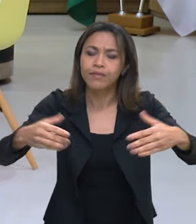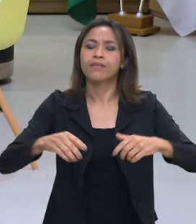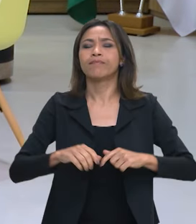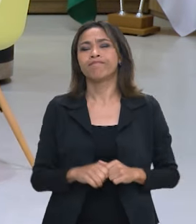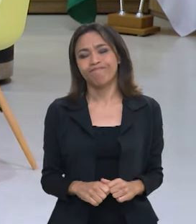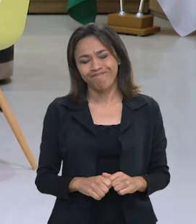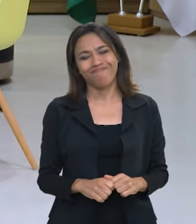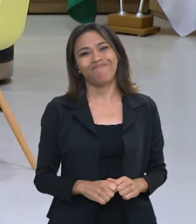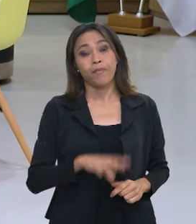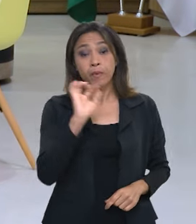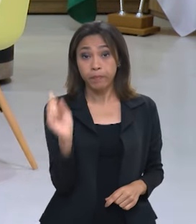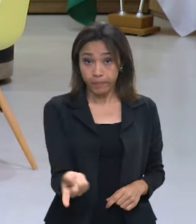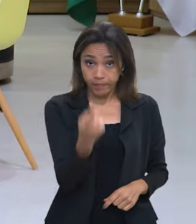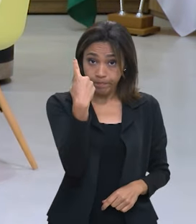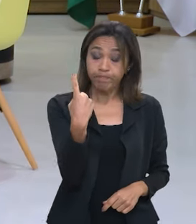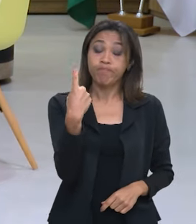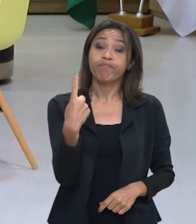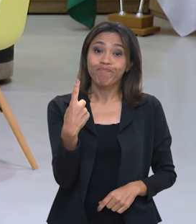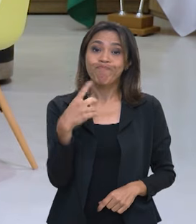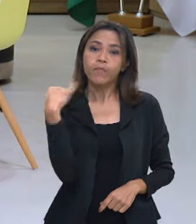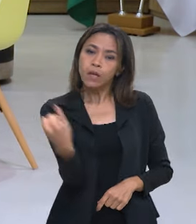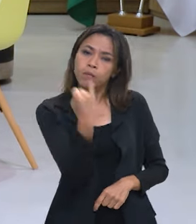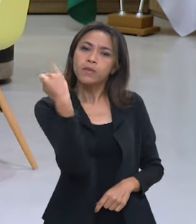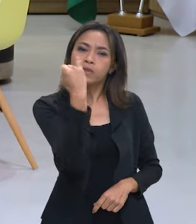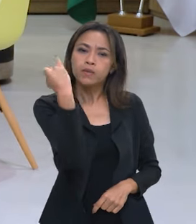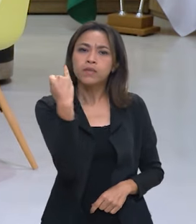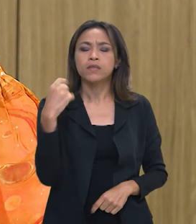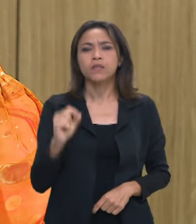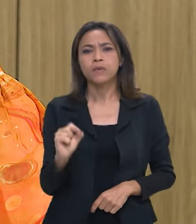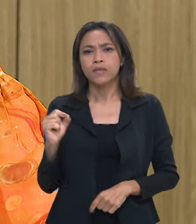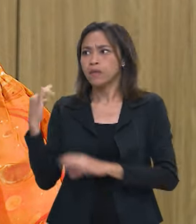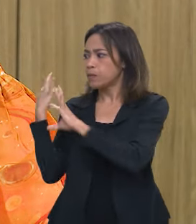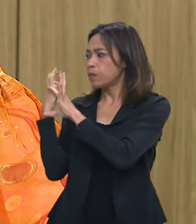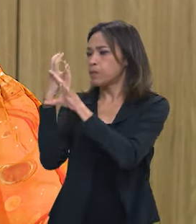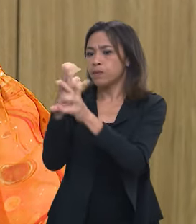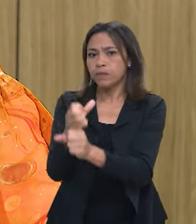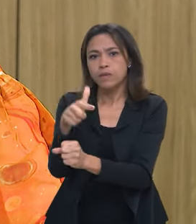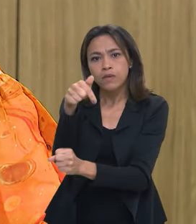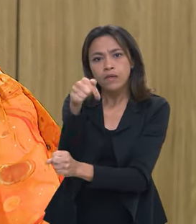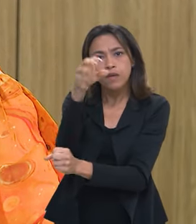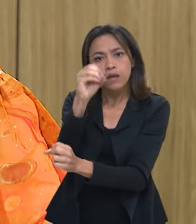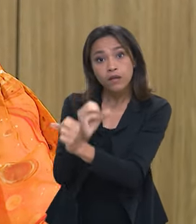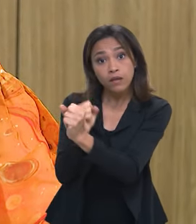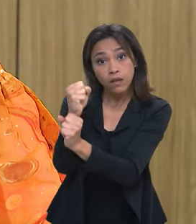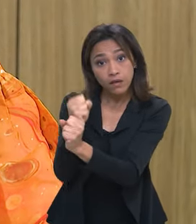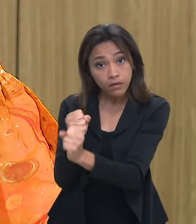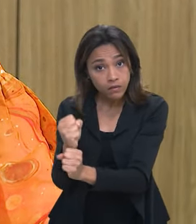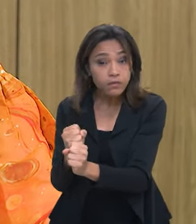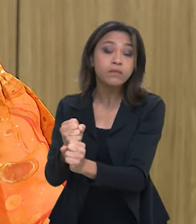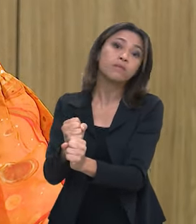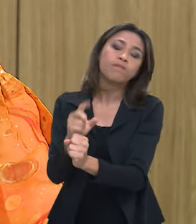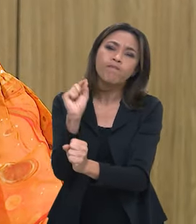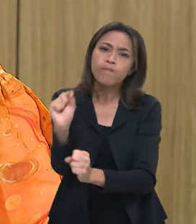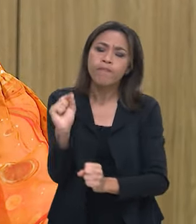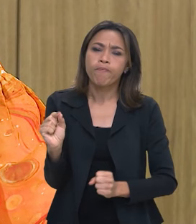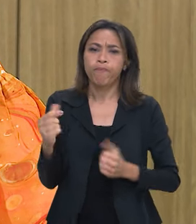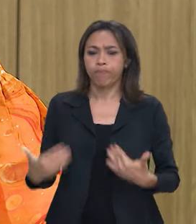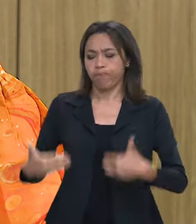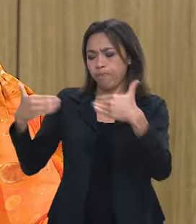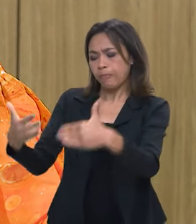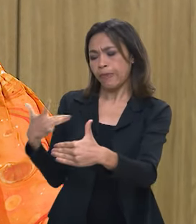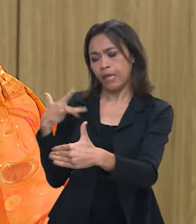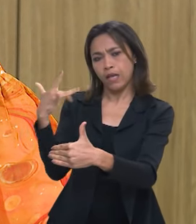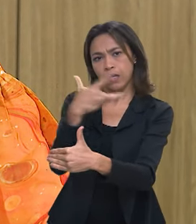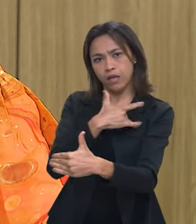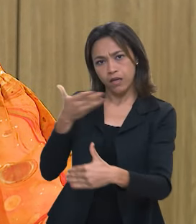Bom, primeiro é importante situar esses 70 anos vendo que o